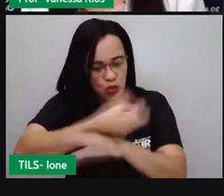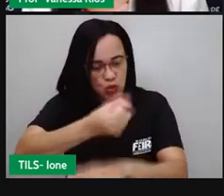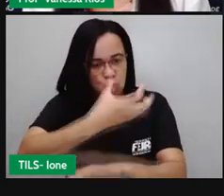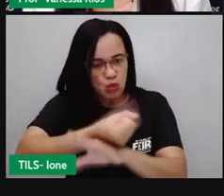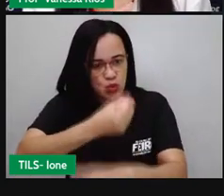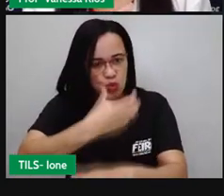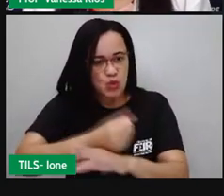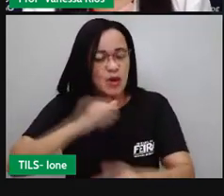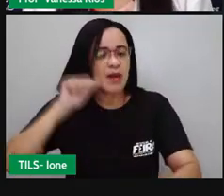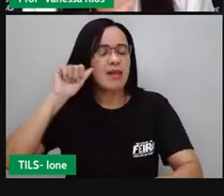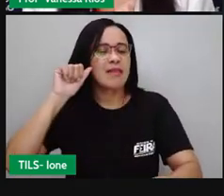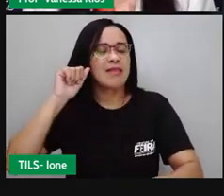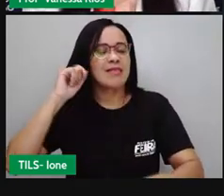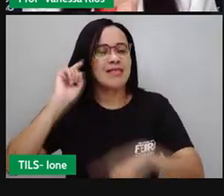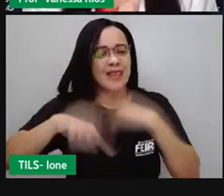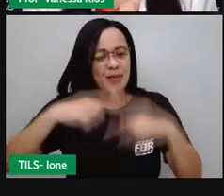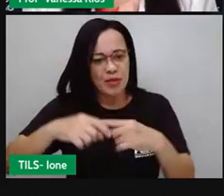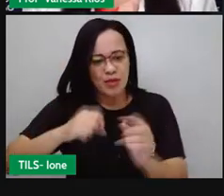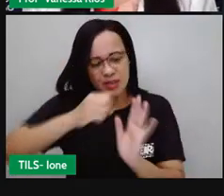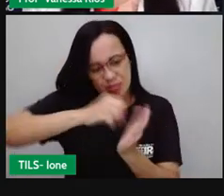colocado para fora.